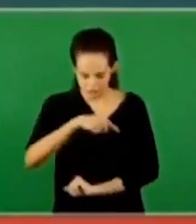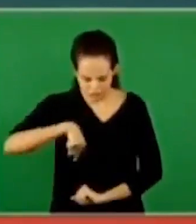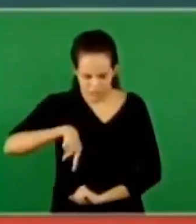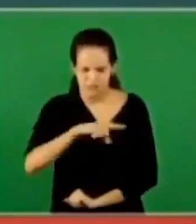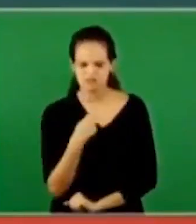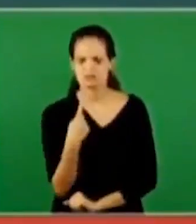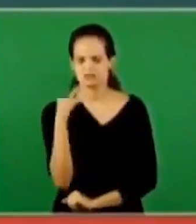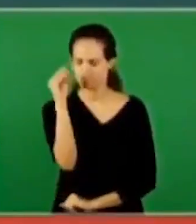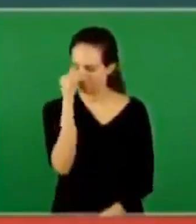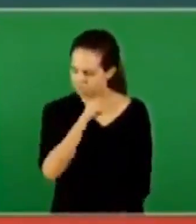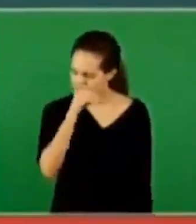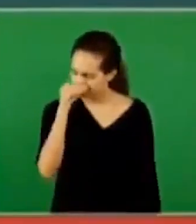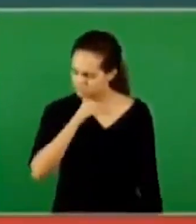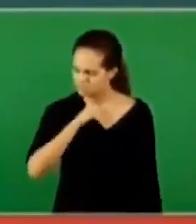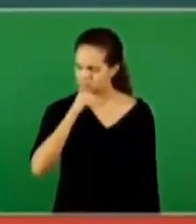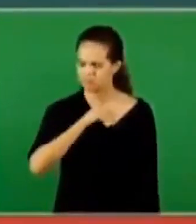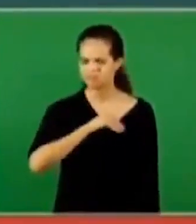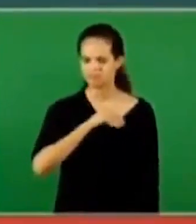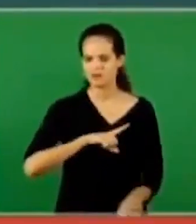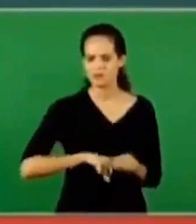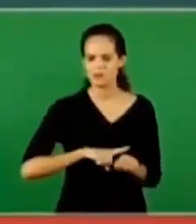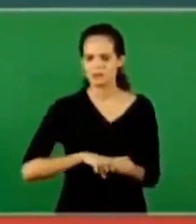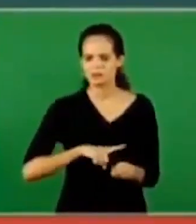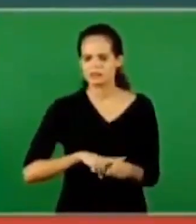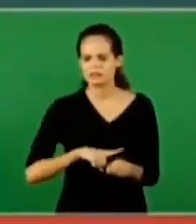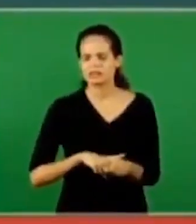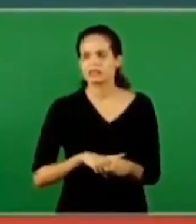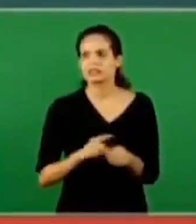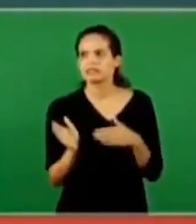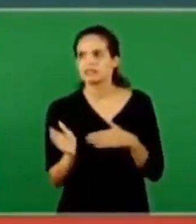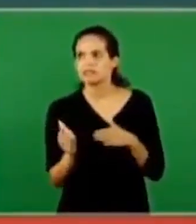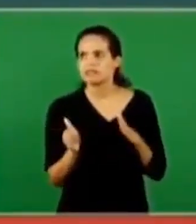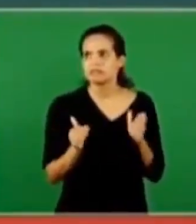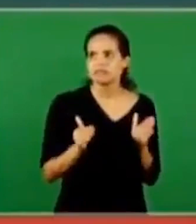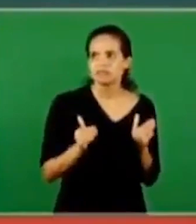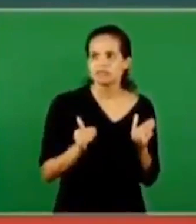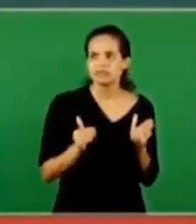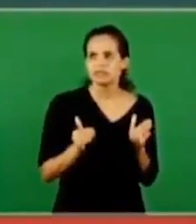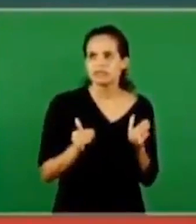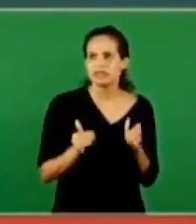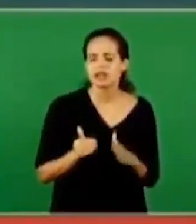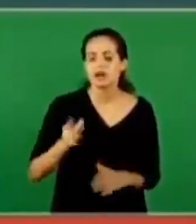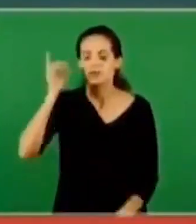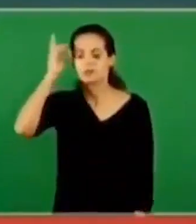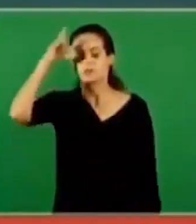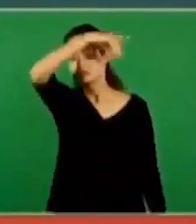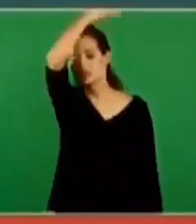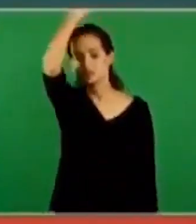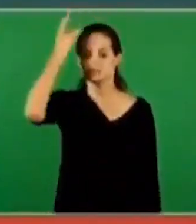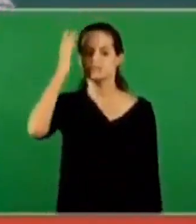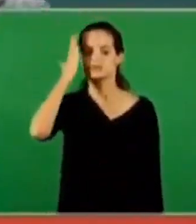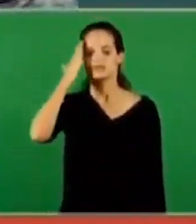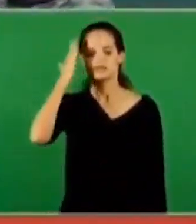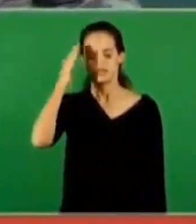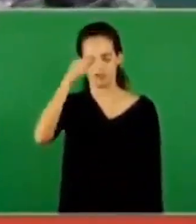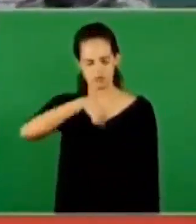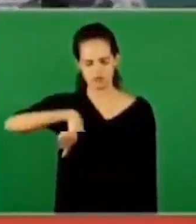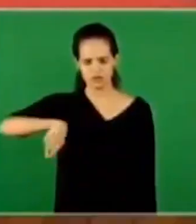E traduz as nossas fraquezas. E traduz as nossas fraquezas. necessidades.